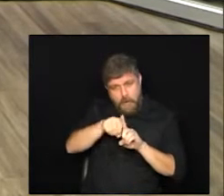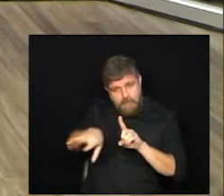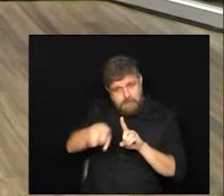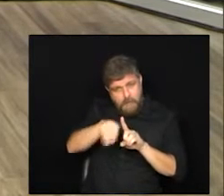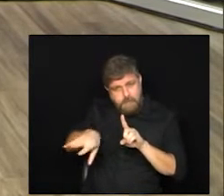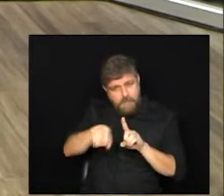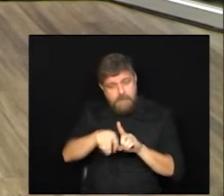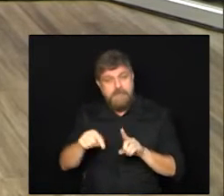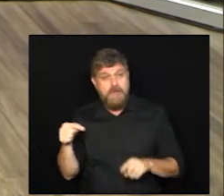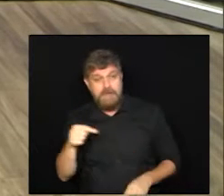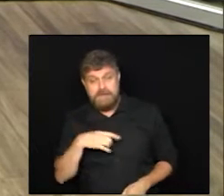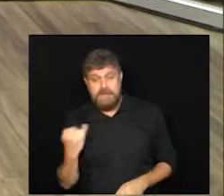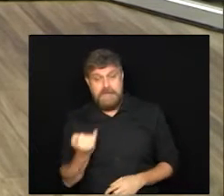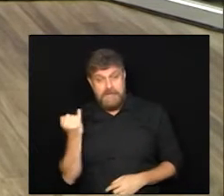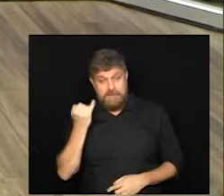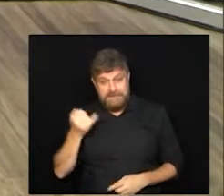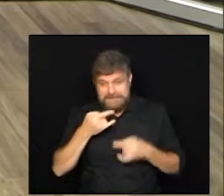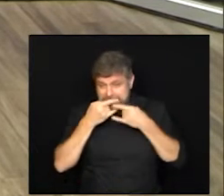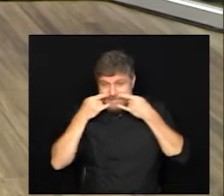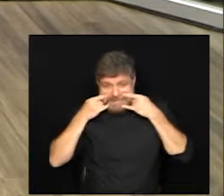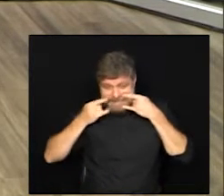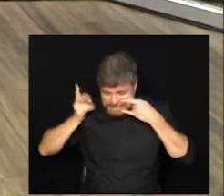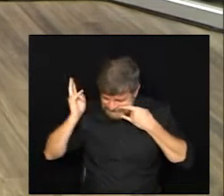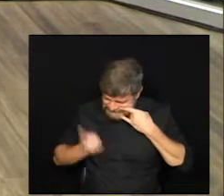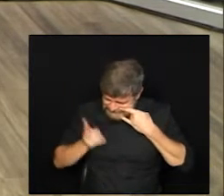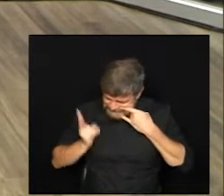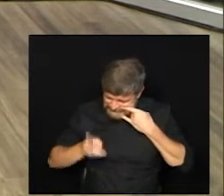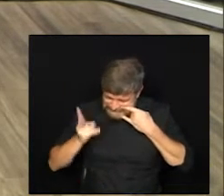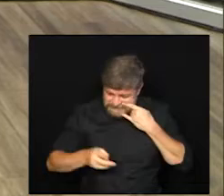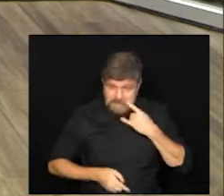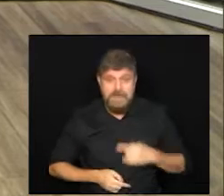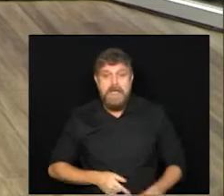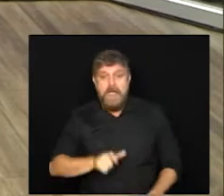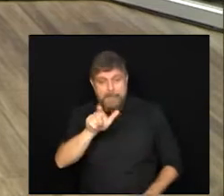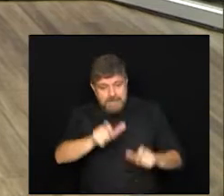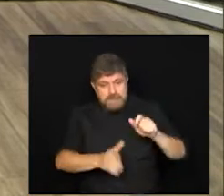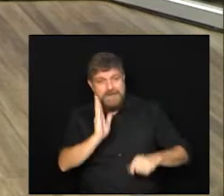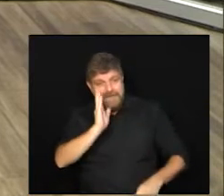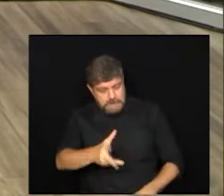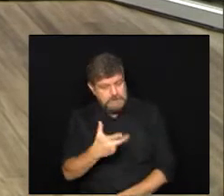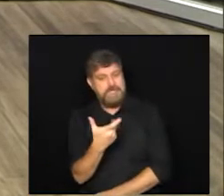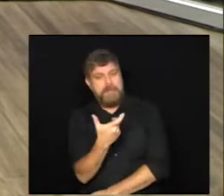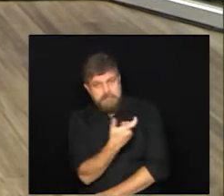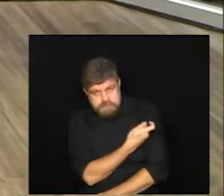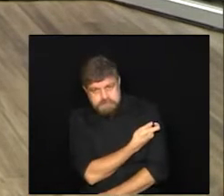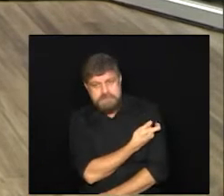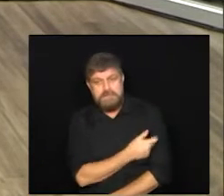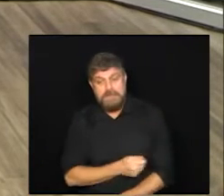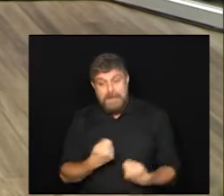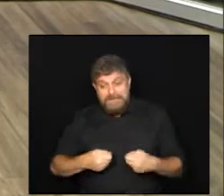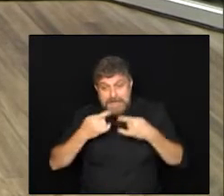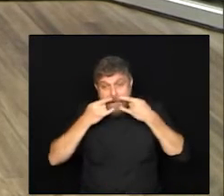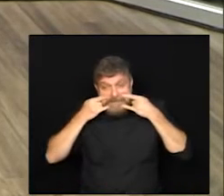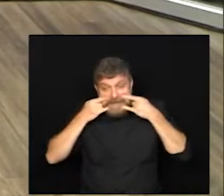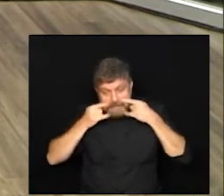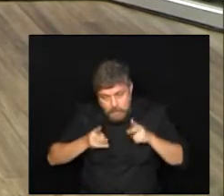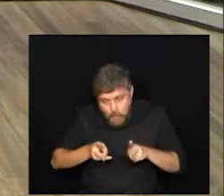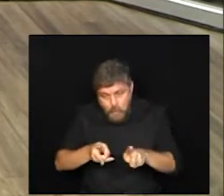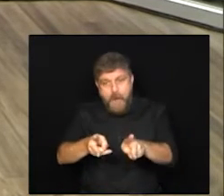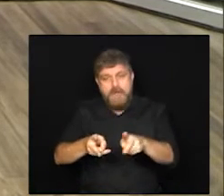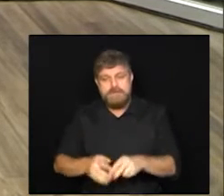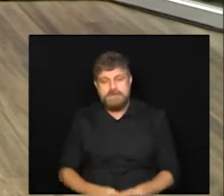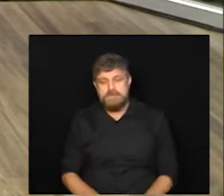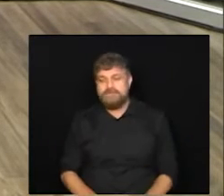importante a utilização da máscara mesmo quem já recebeu a vacina e Lorena por falar em